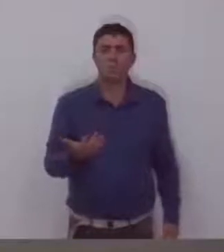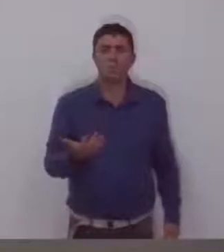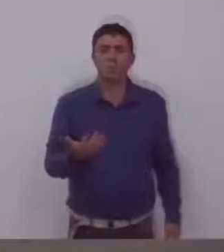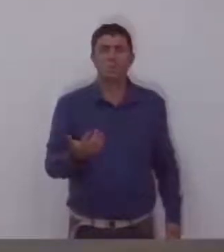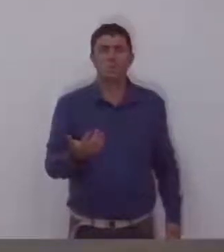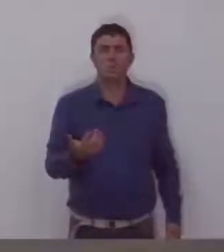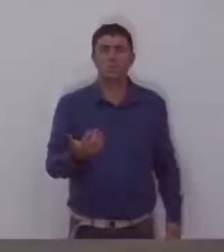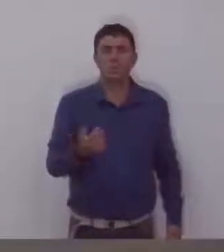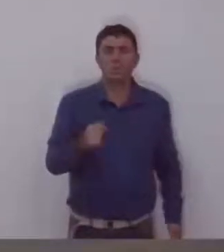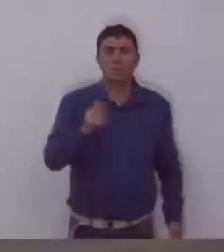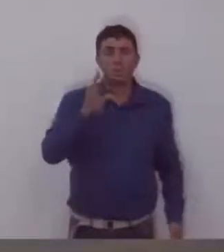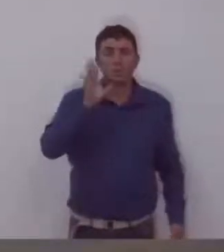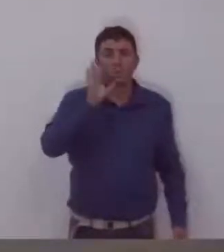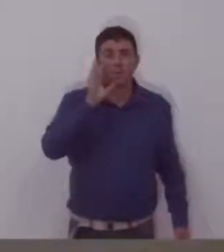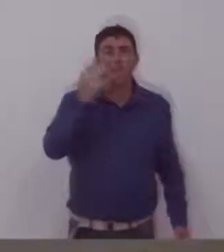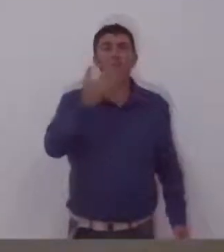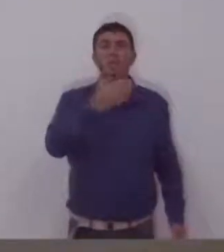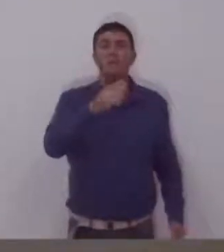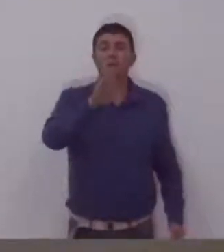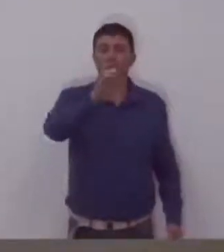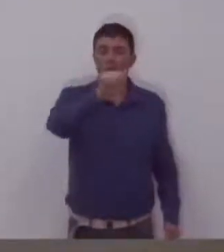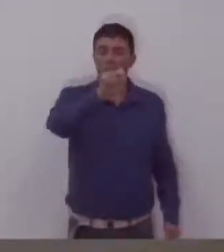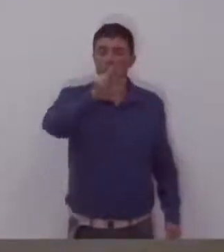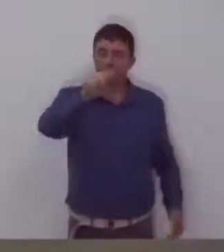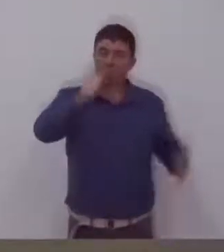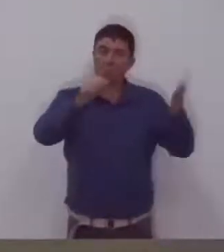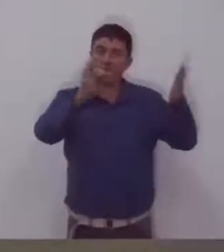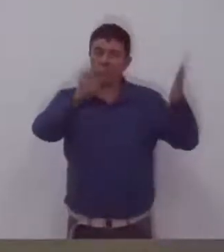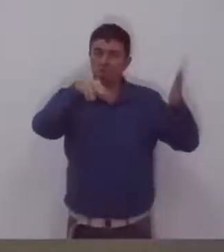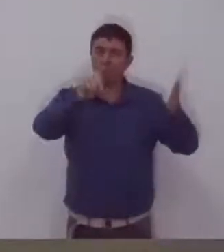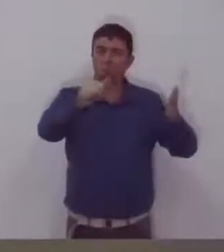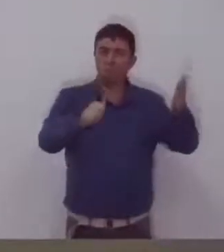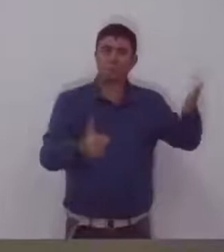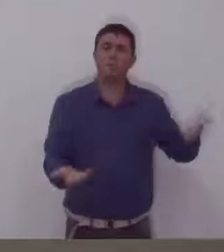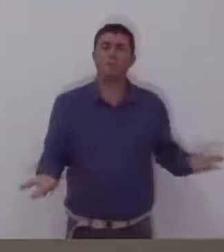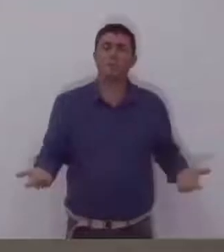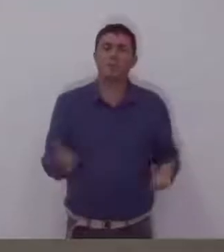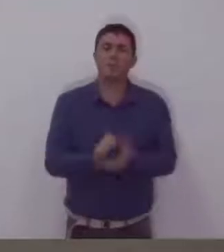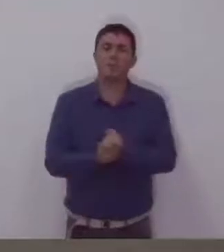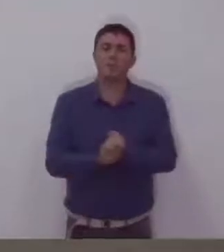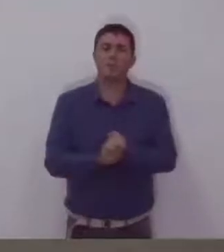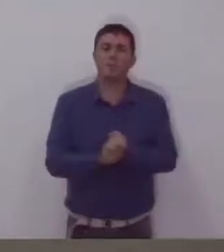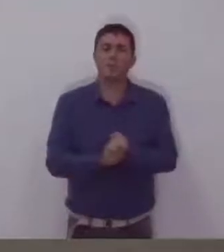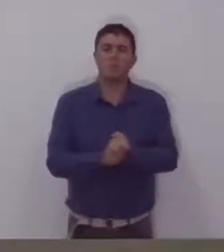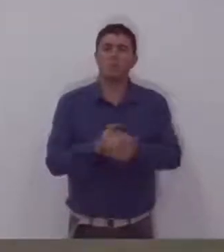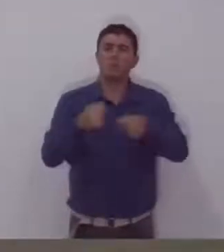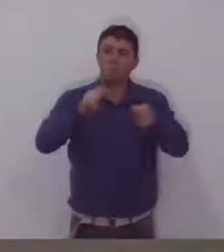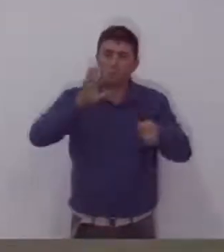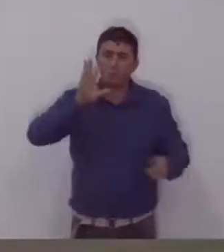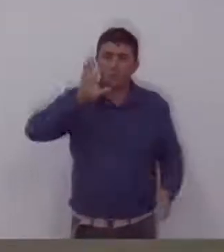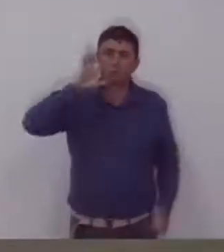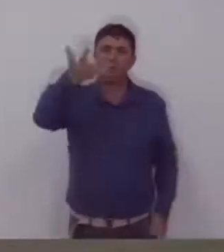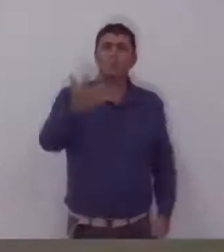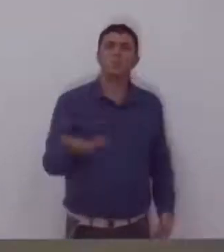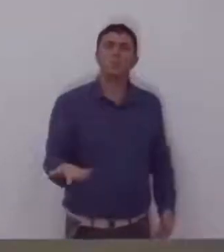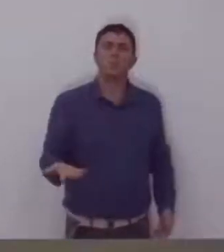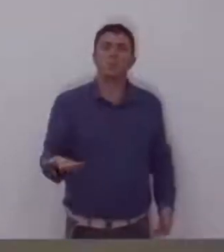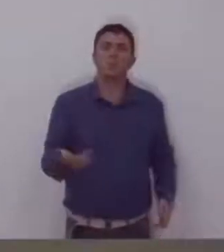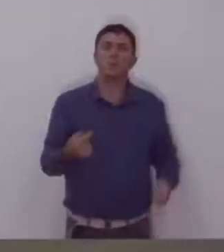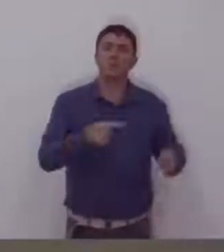principalmente da Barra Funda, que é onde é a funil, a maioria do volume de água, então precisa ser tomada uma providência, com